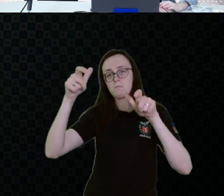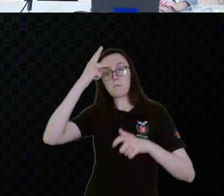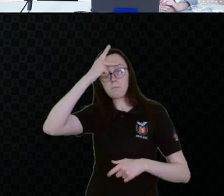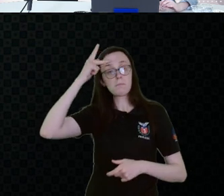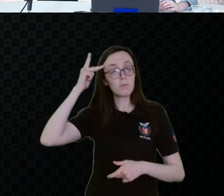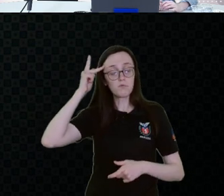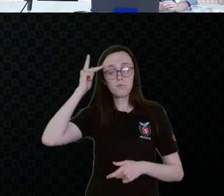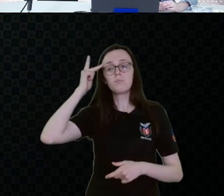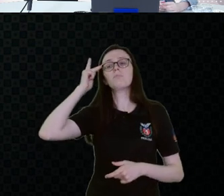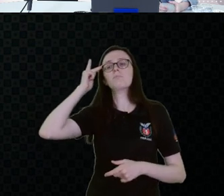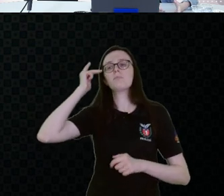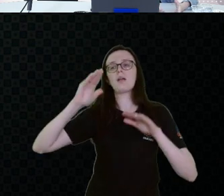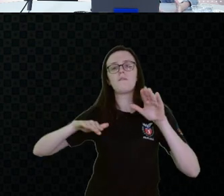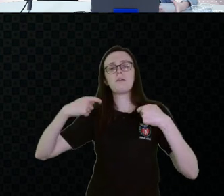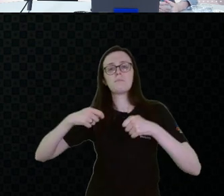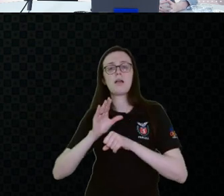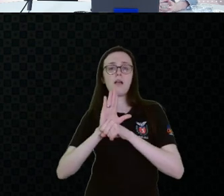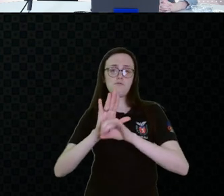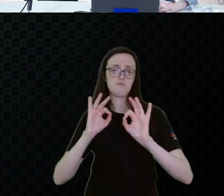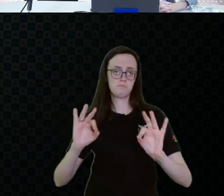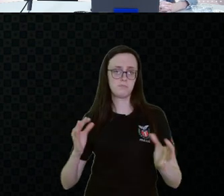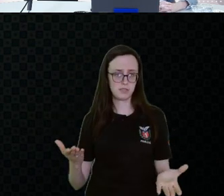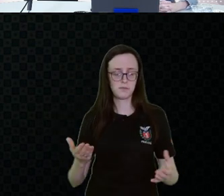de um auxílio.